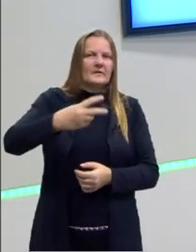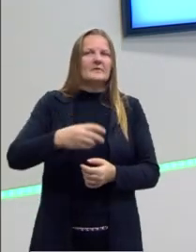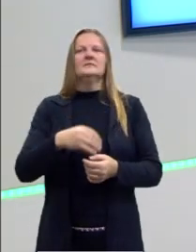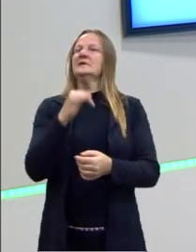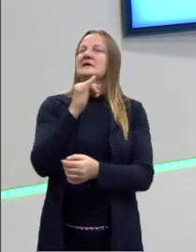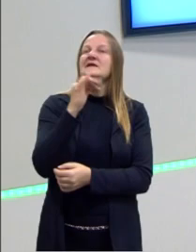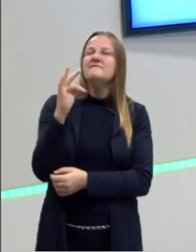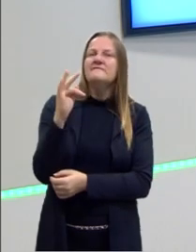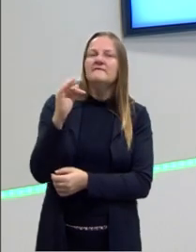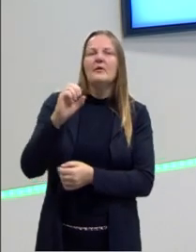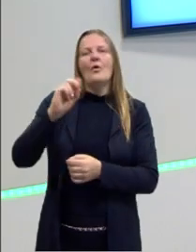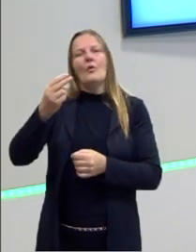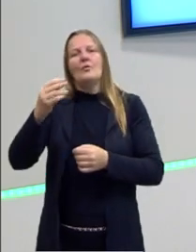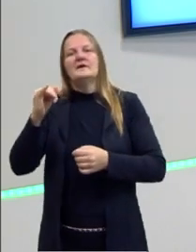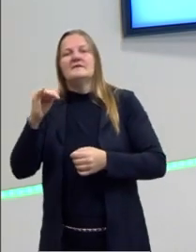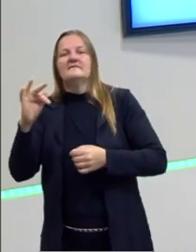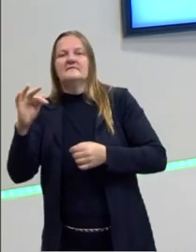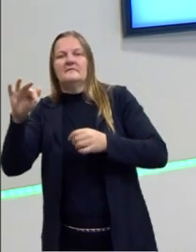final, ok?